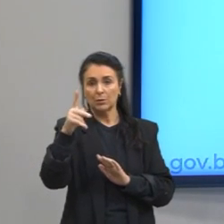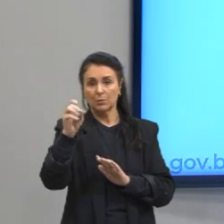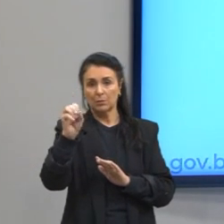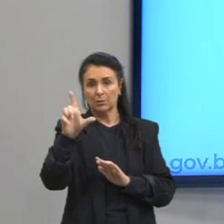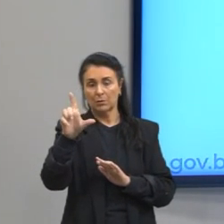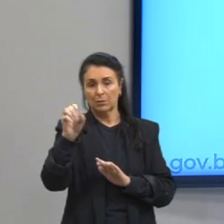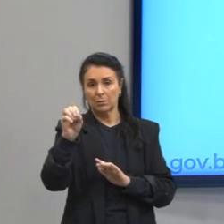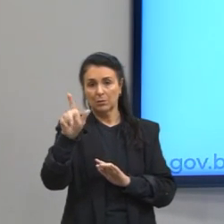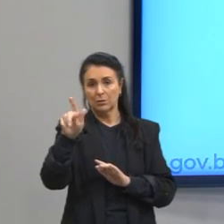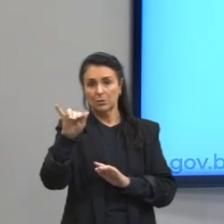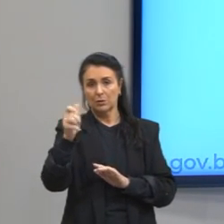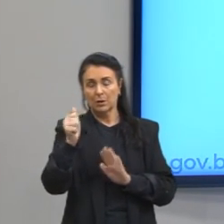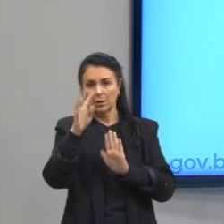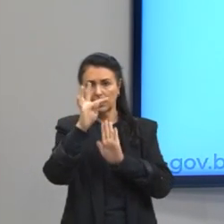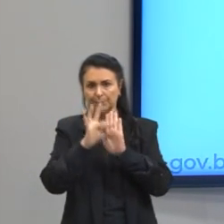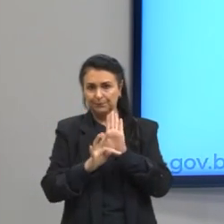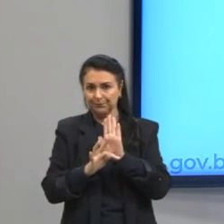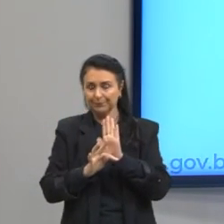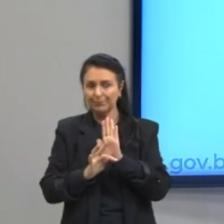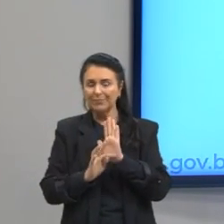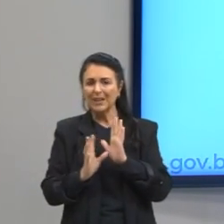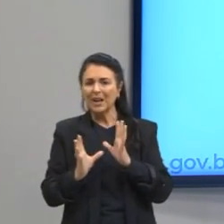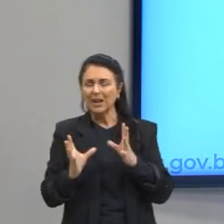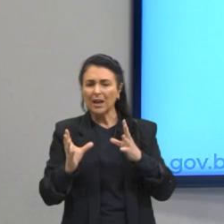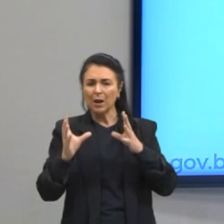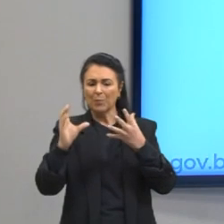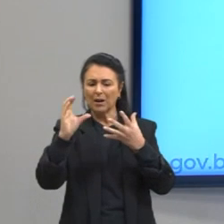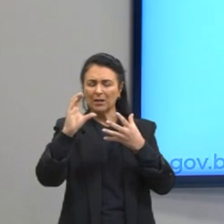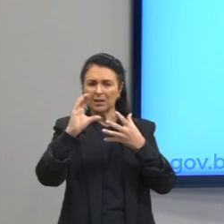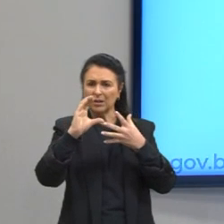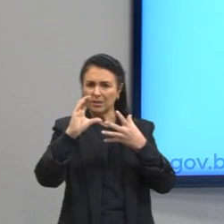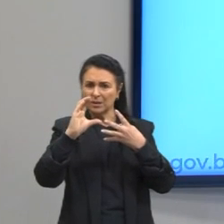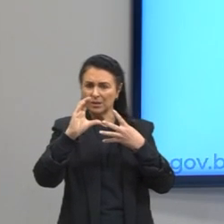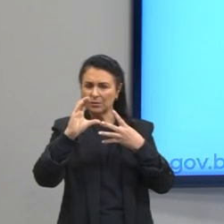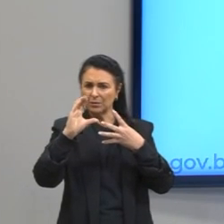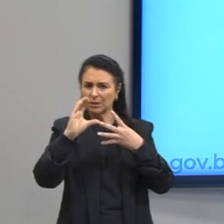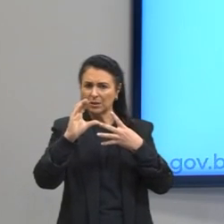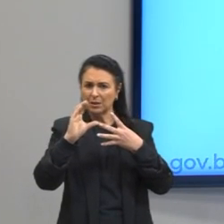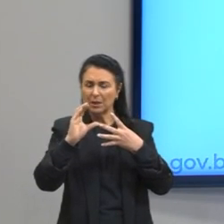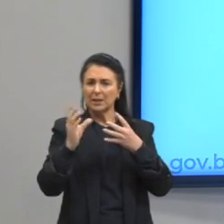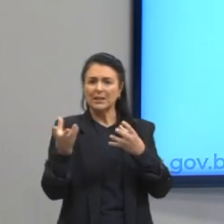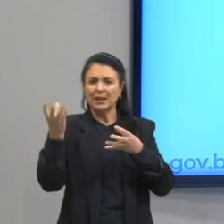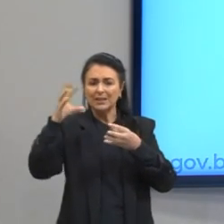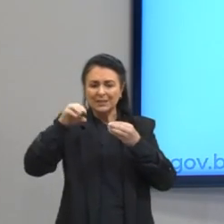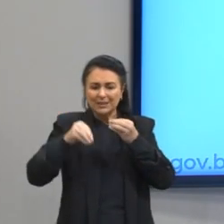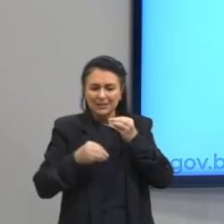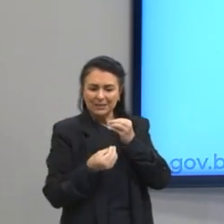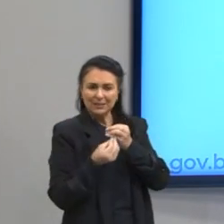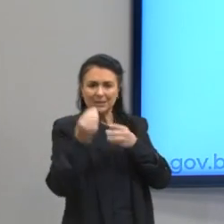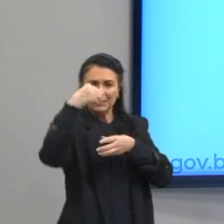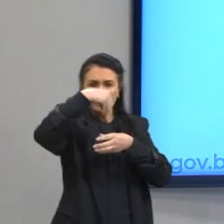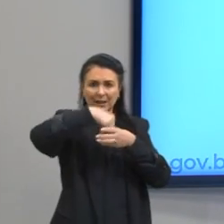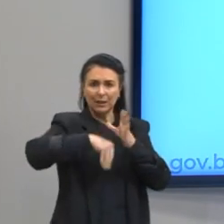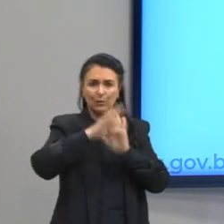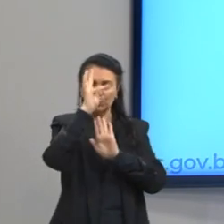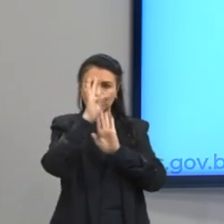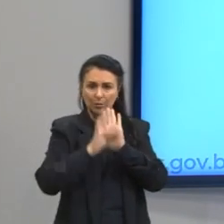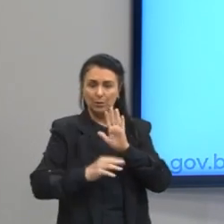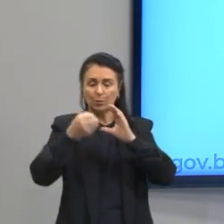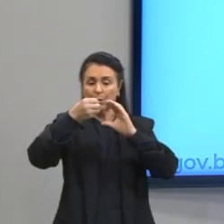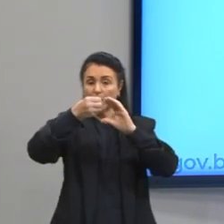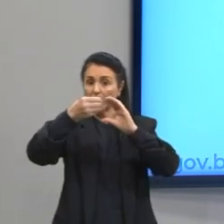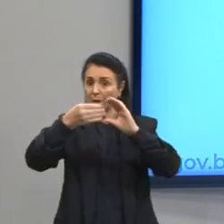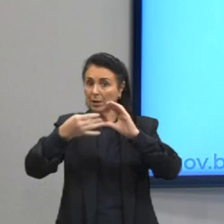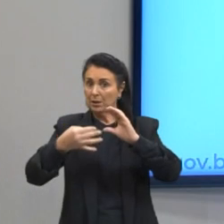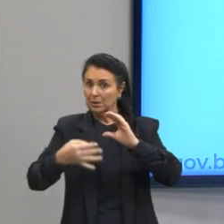tipologia textual é uma categoria que se refere aos aspectos sequenciais e composicionais dos textos, como suas características